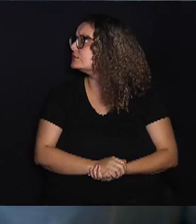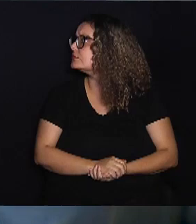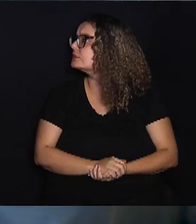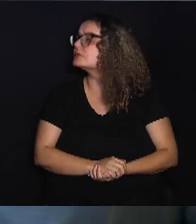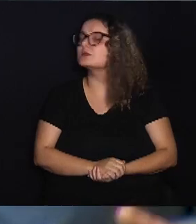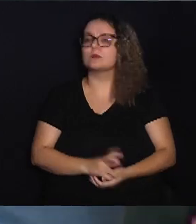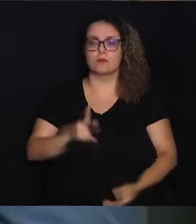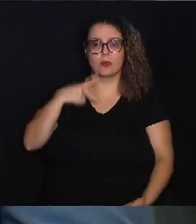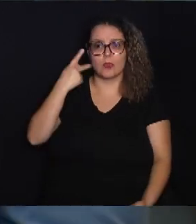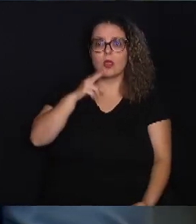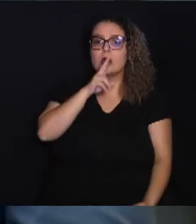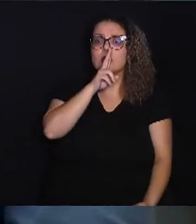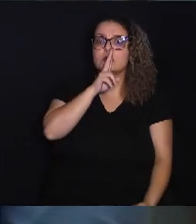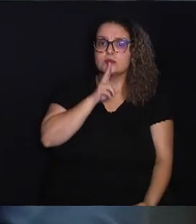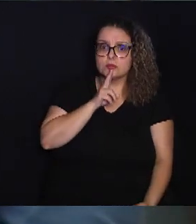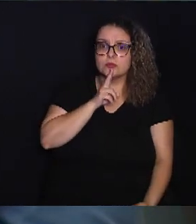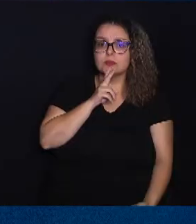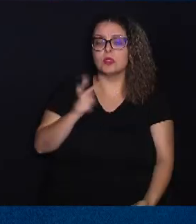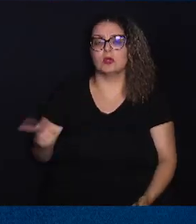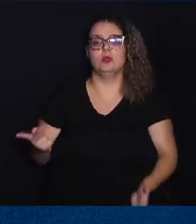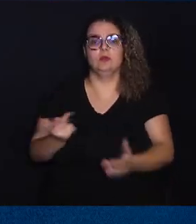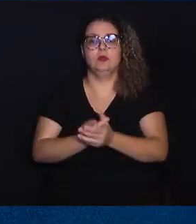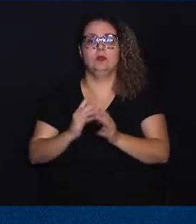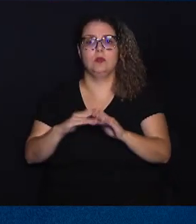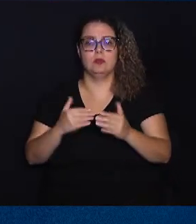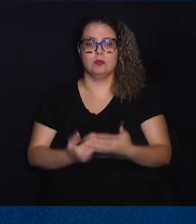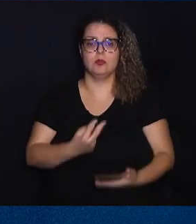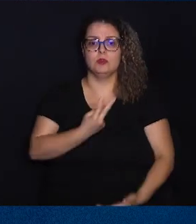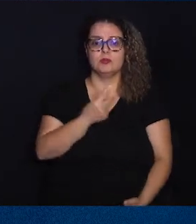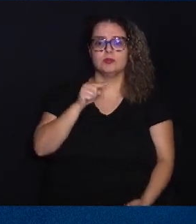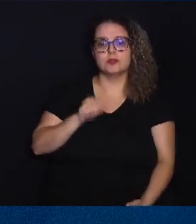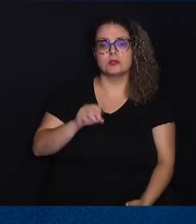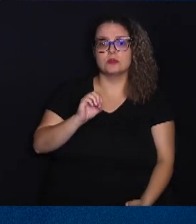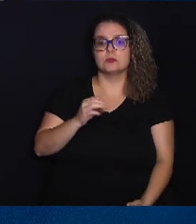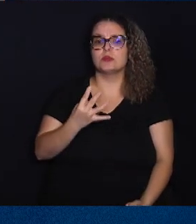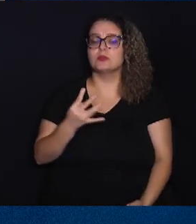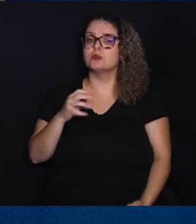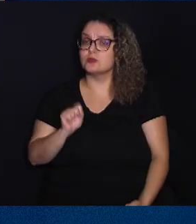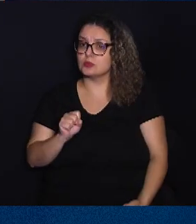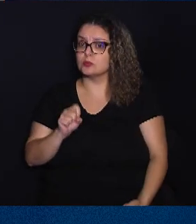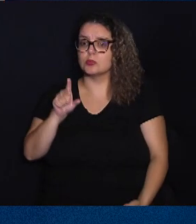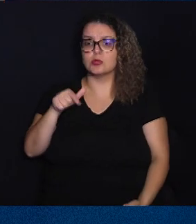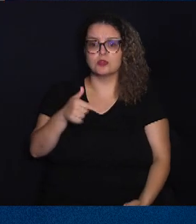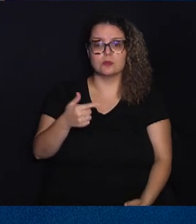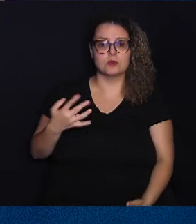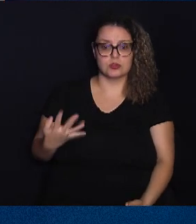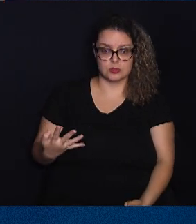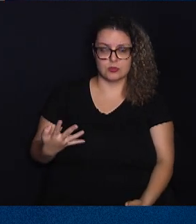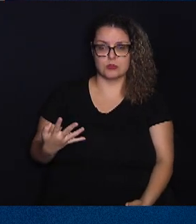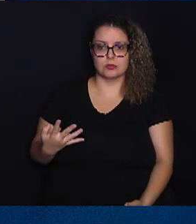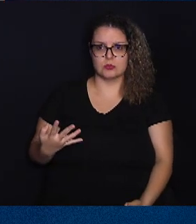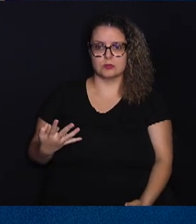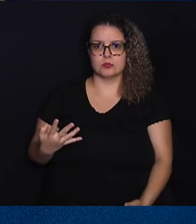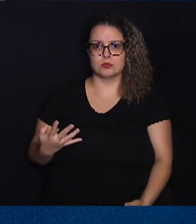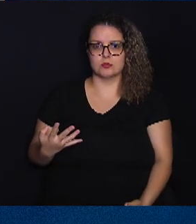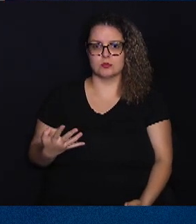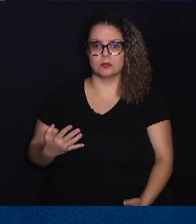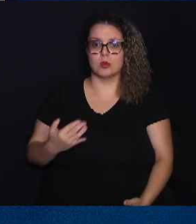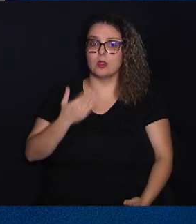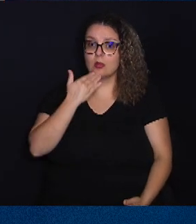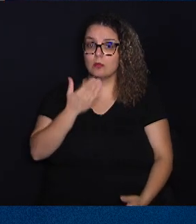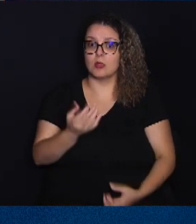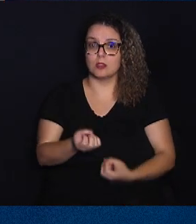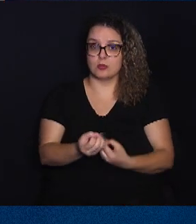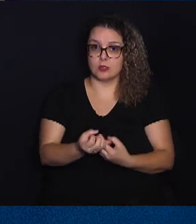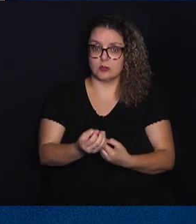O vereador Nelson Ossiri protocolou o requerimento 2048 de 2024, onde